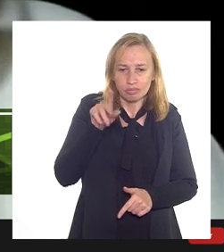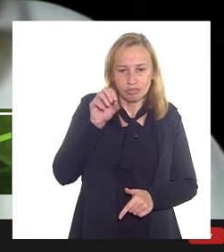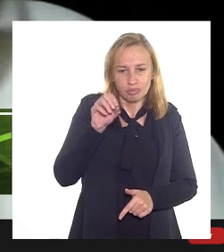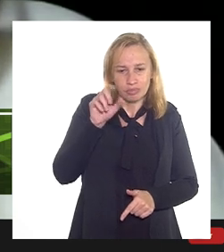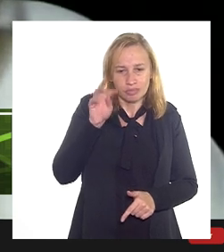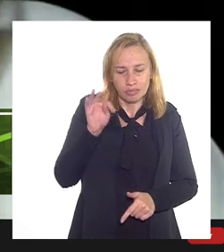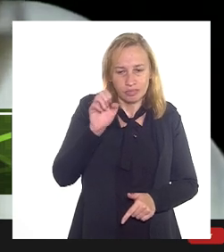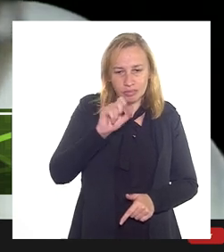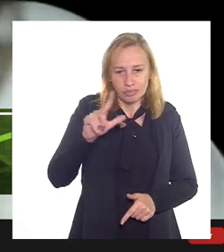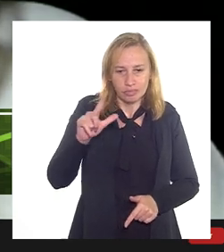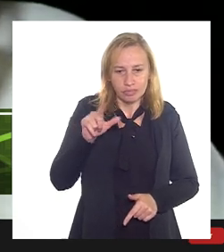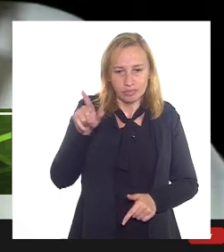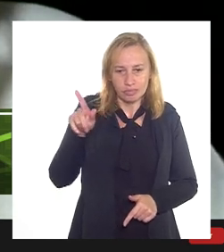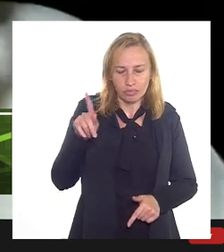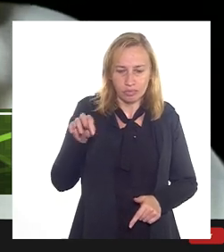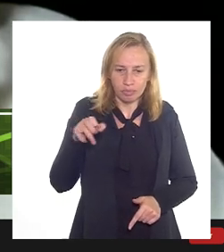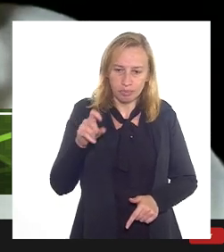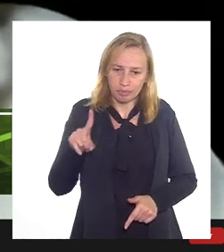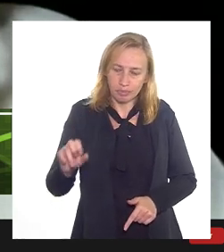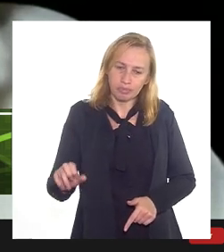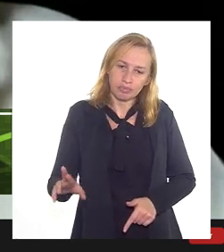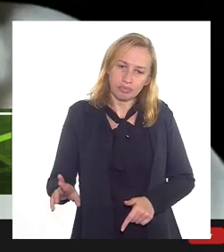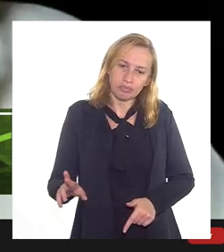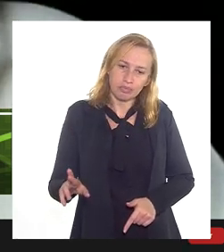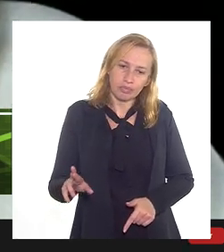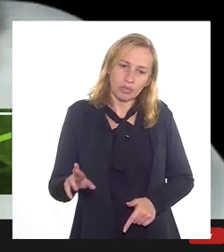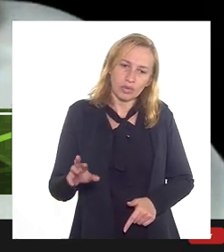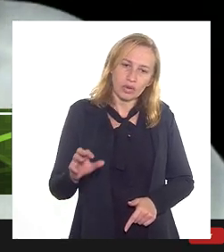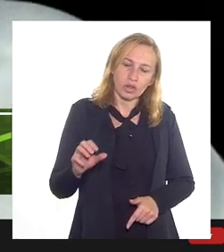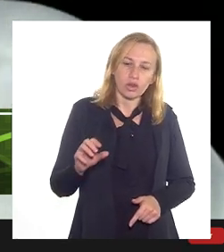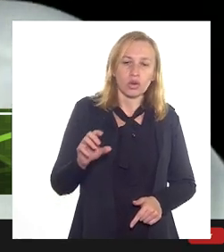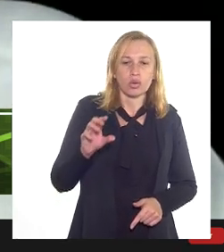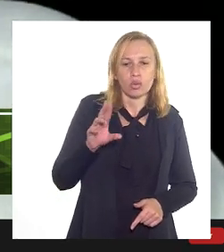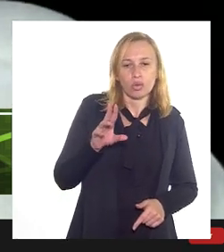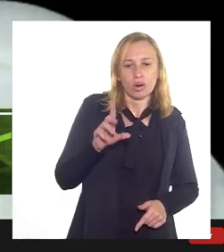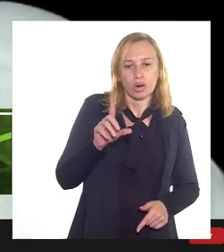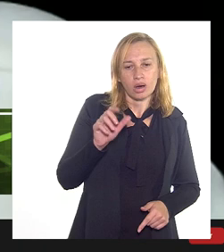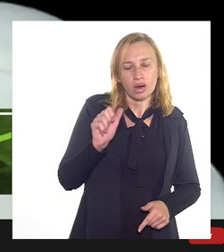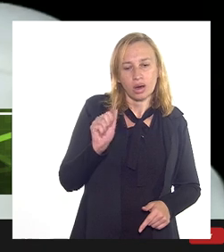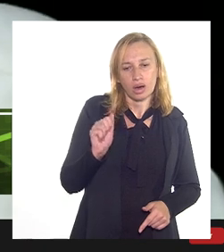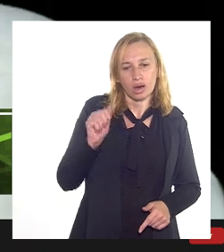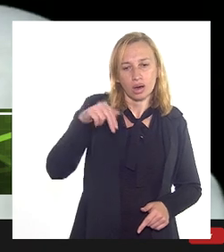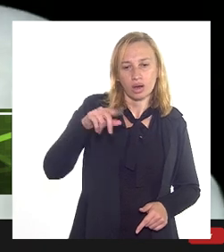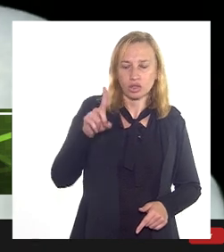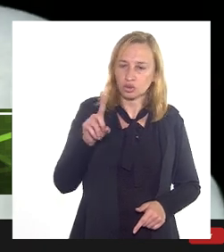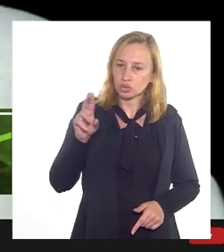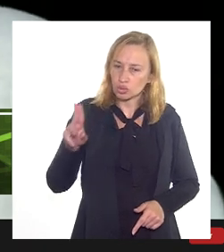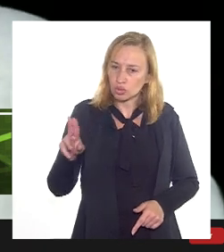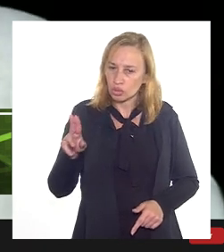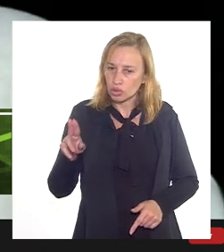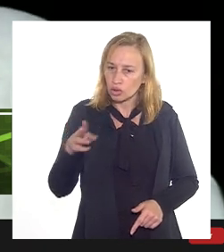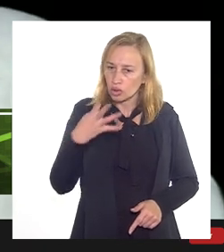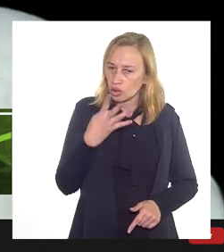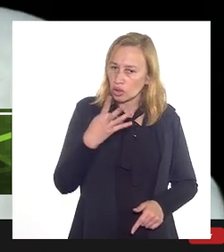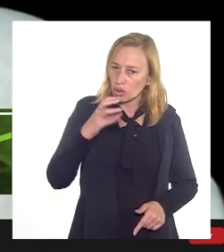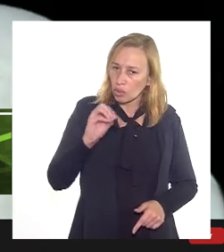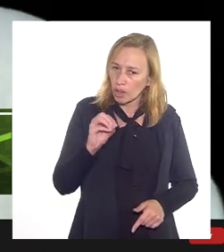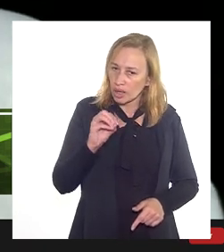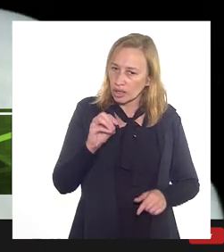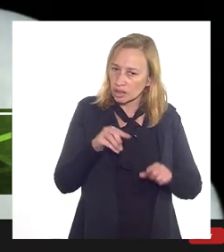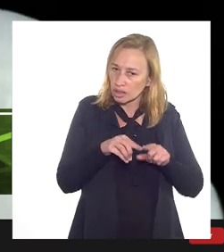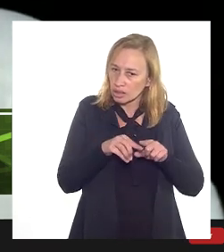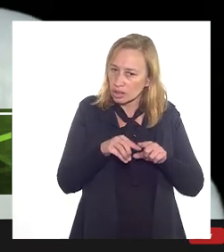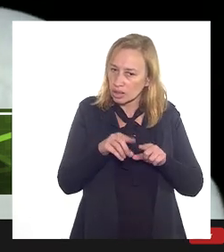ser utilizado à adutora do Guandu. Isso implica na construção de uma adutora de 40 quilômetros,